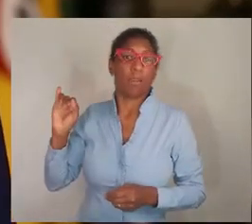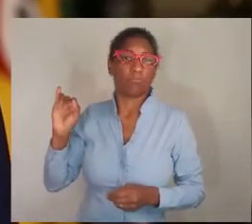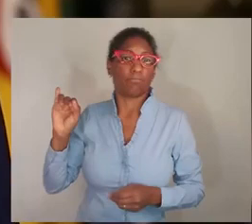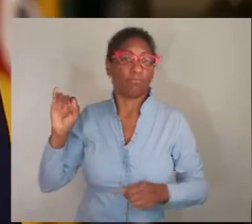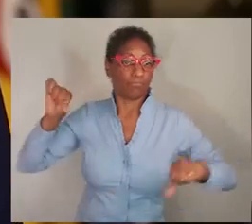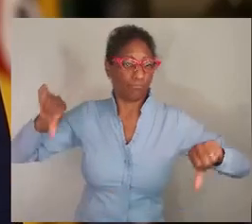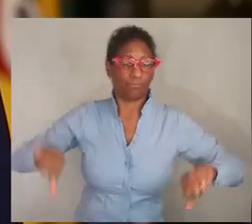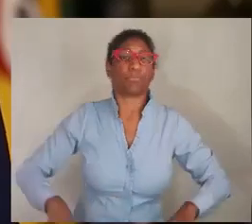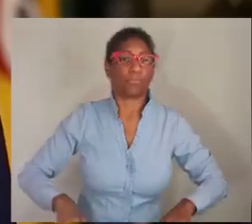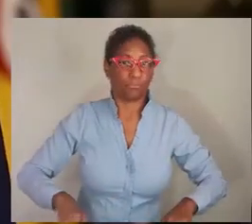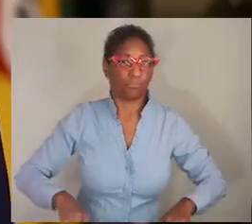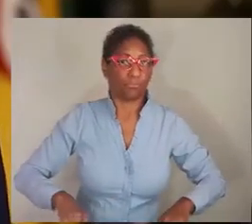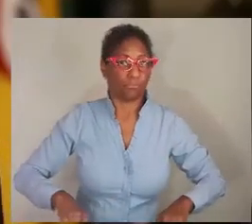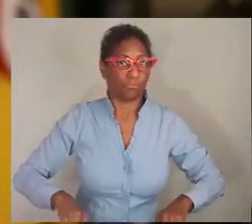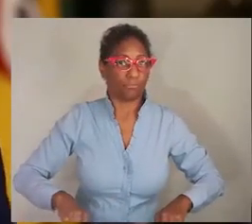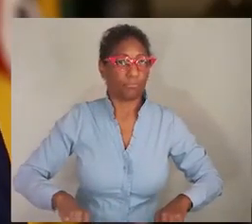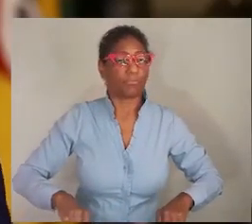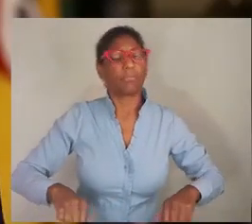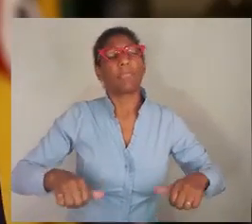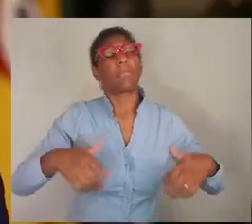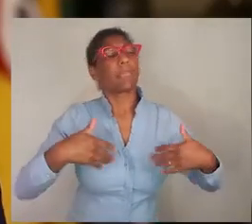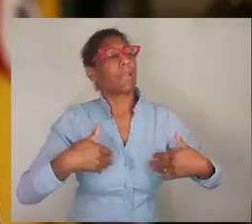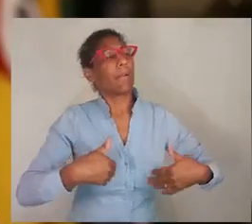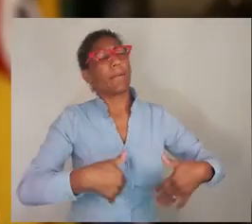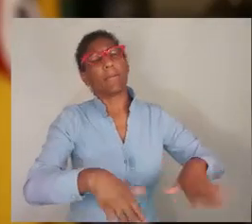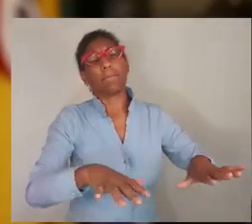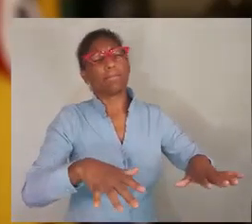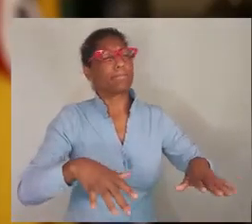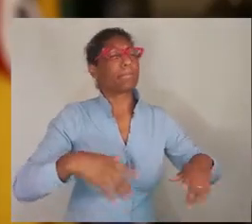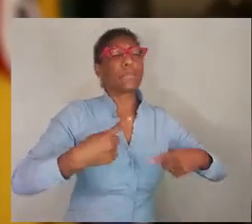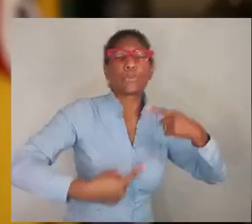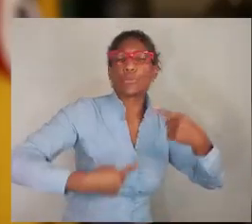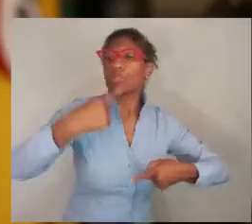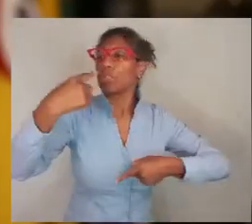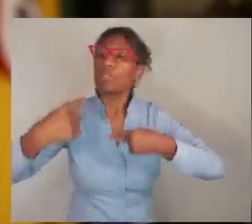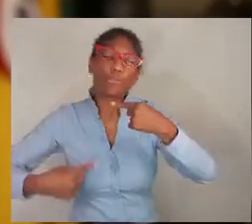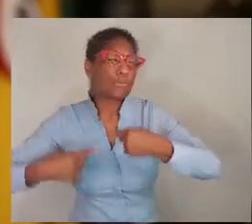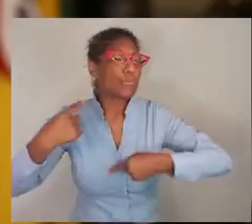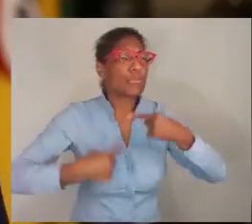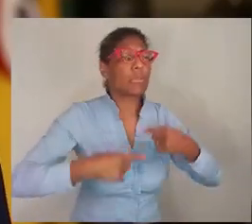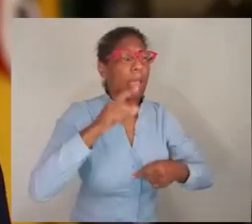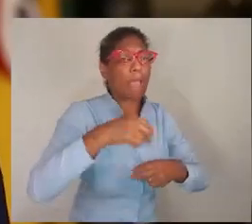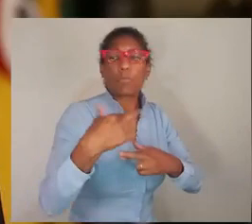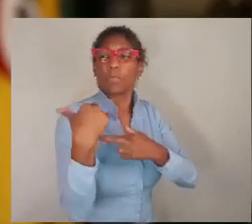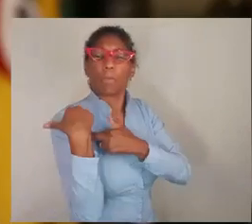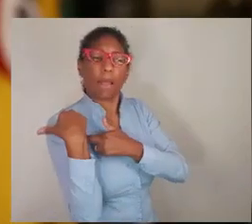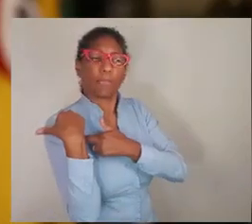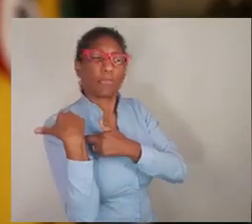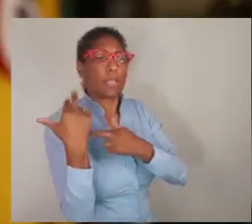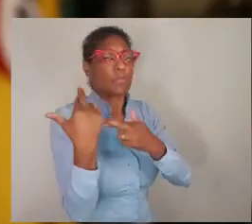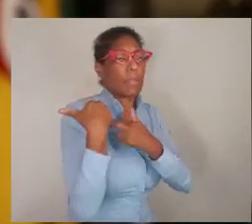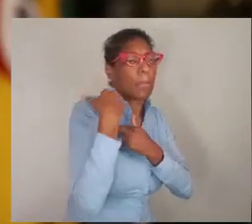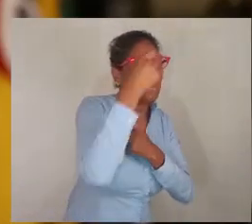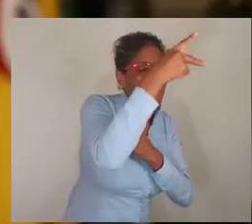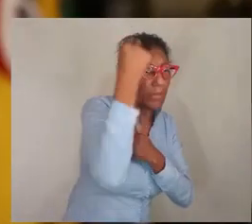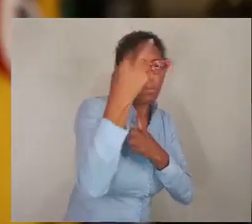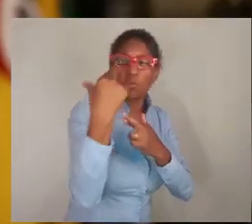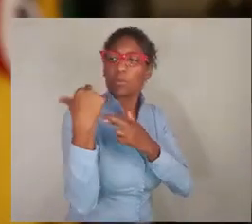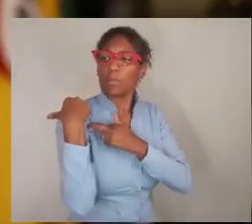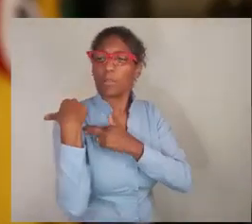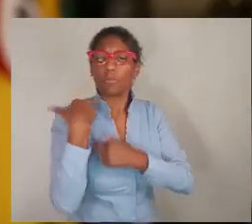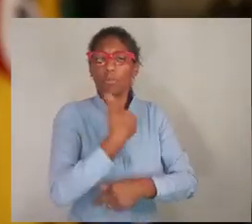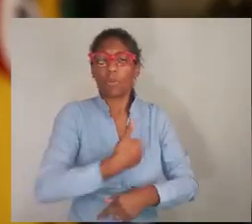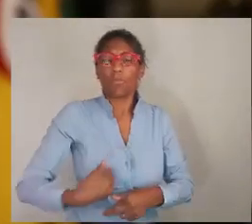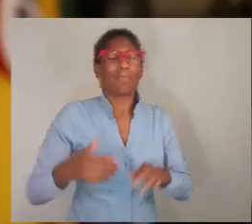podem evitar o pior e não um desperdício de energia num debate sobre o que é responsabilidade de